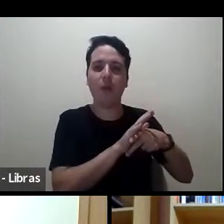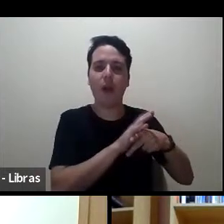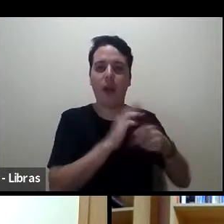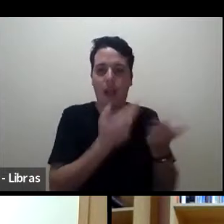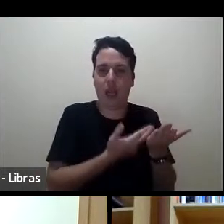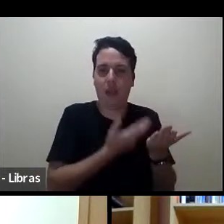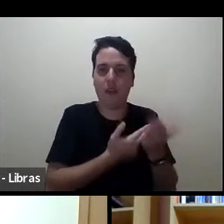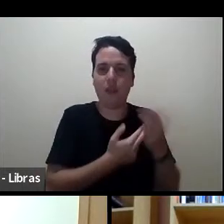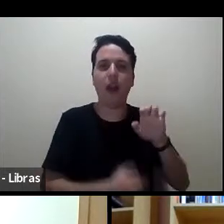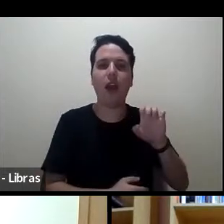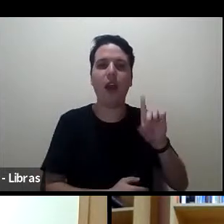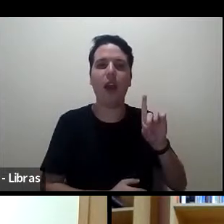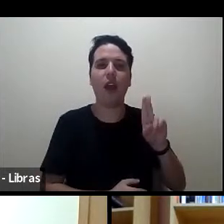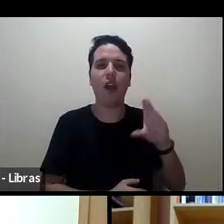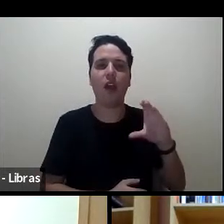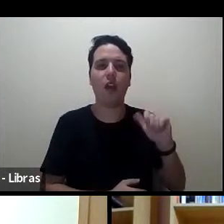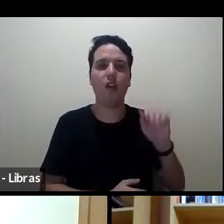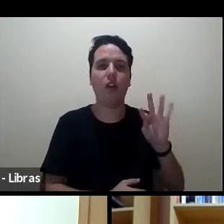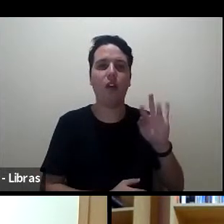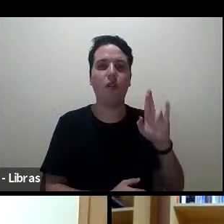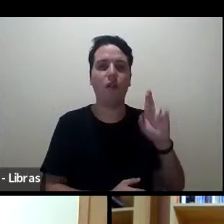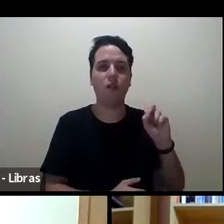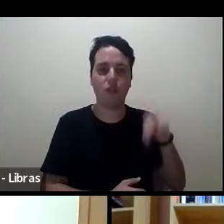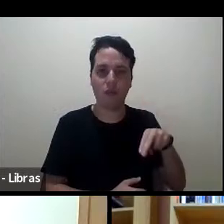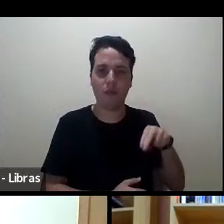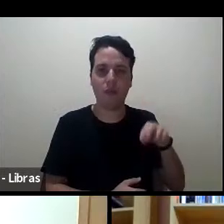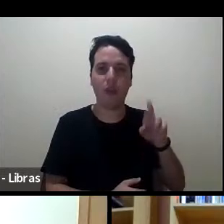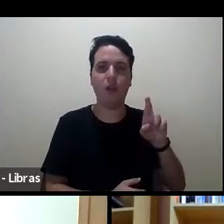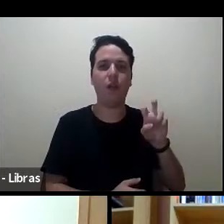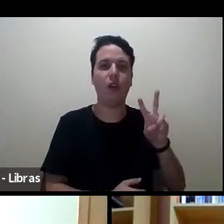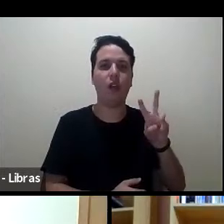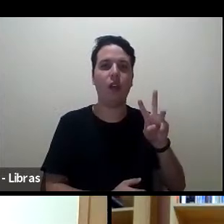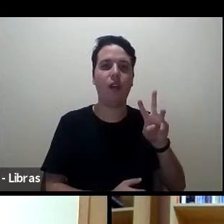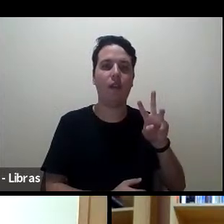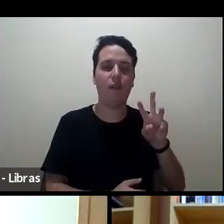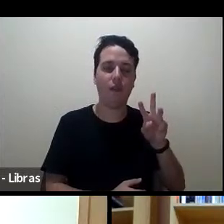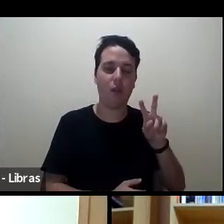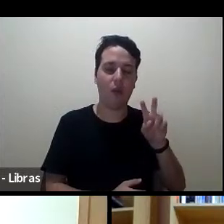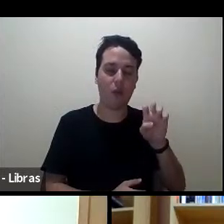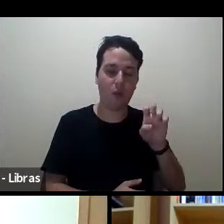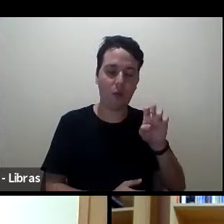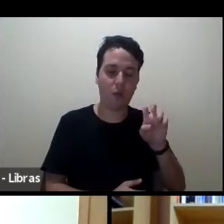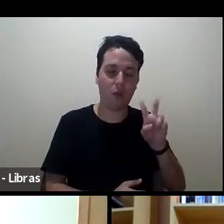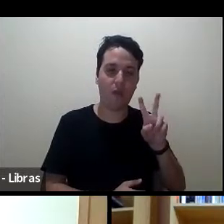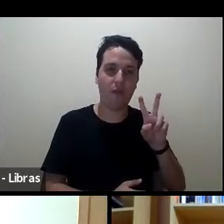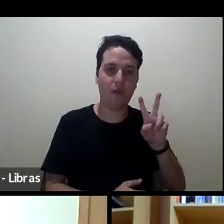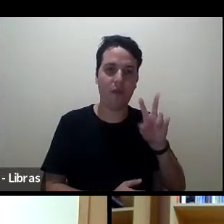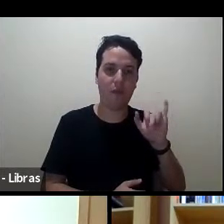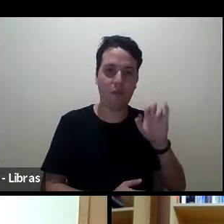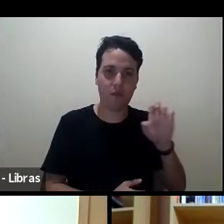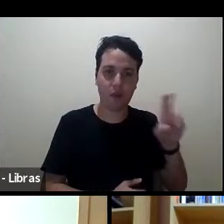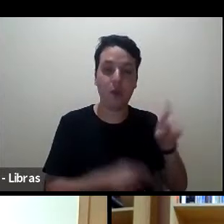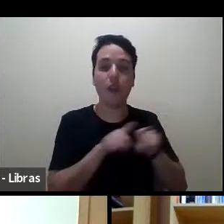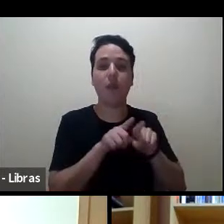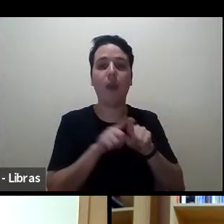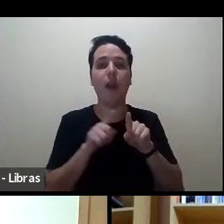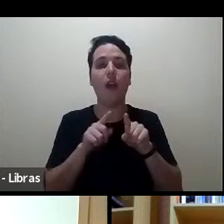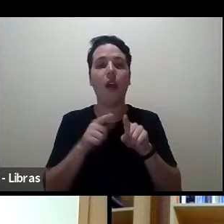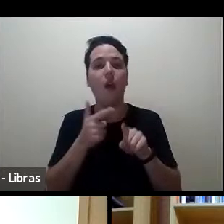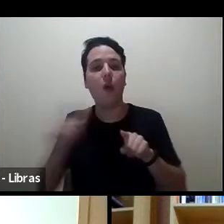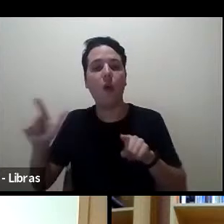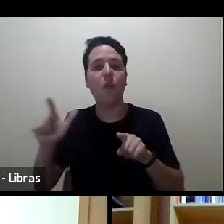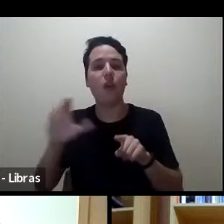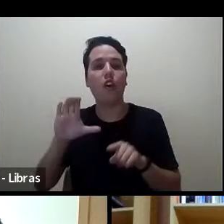também da Education Policy Analysis Archives. E já foi co-editor